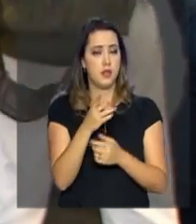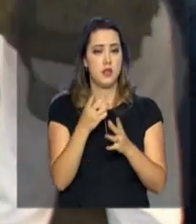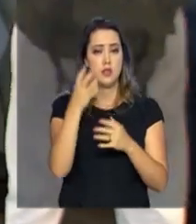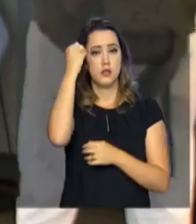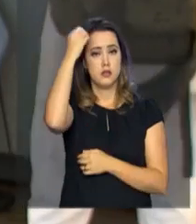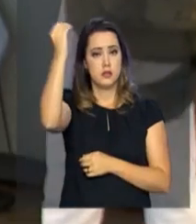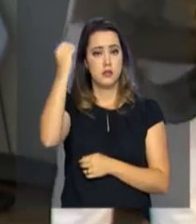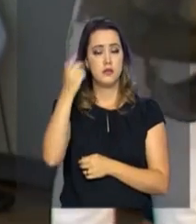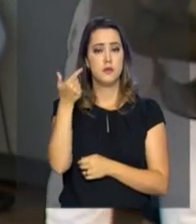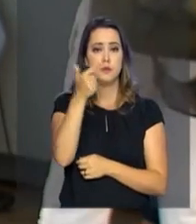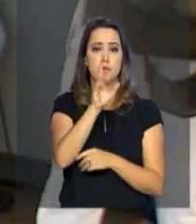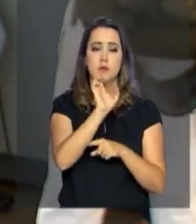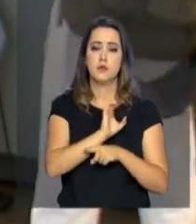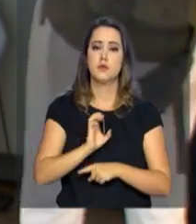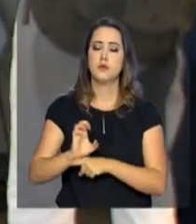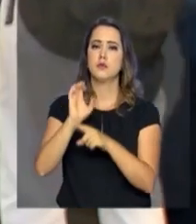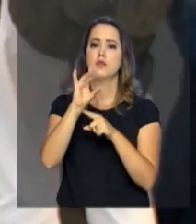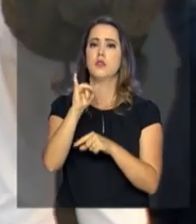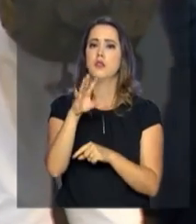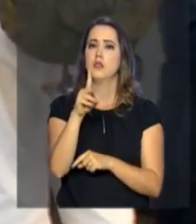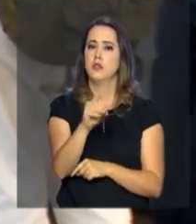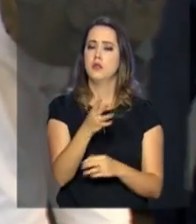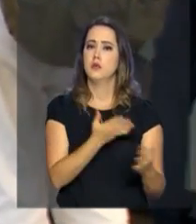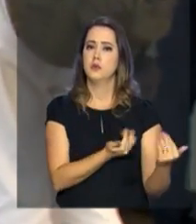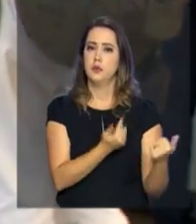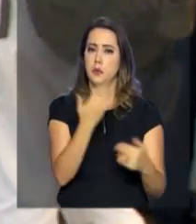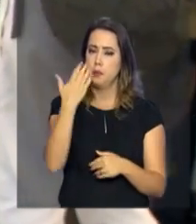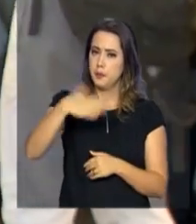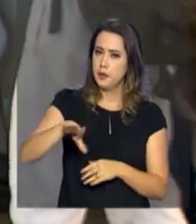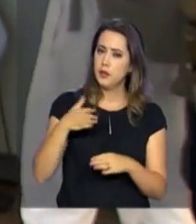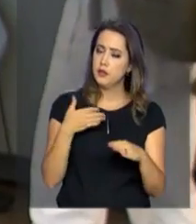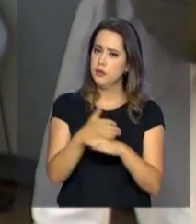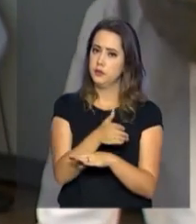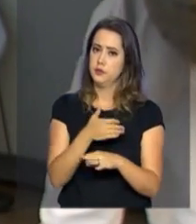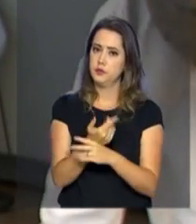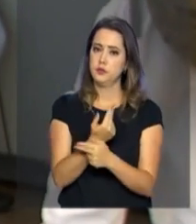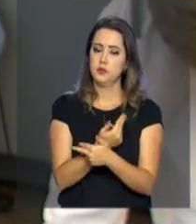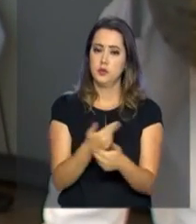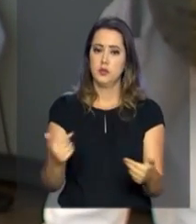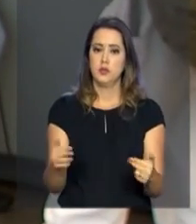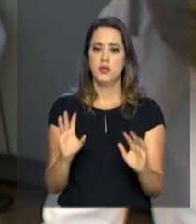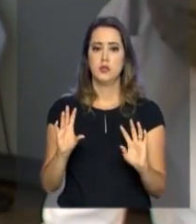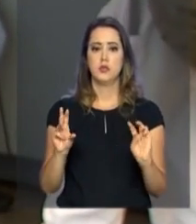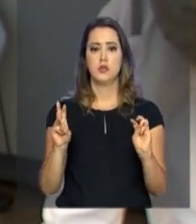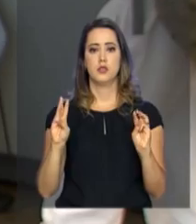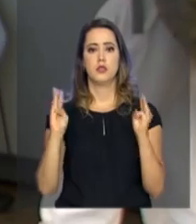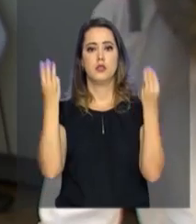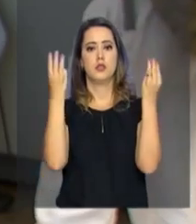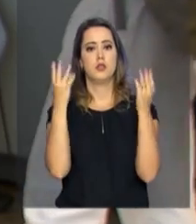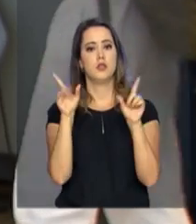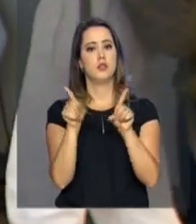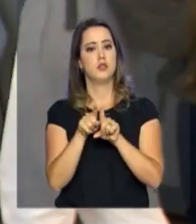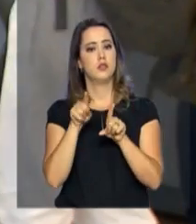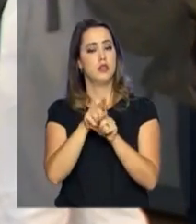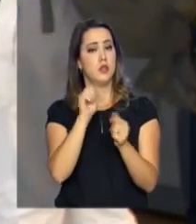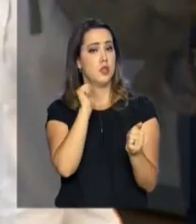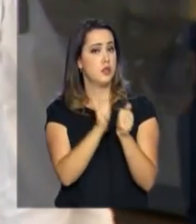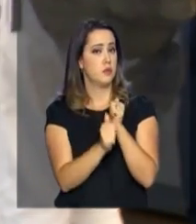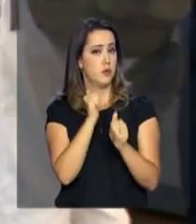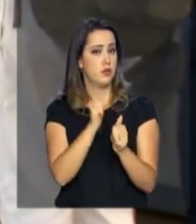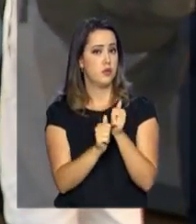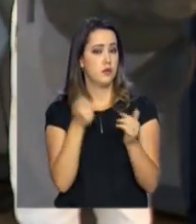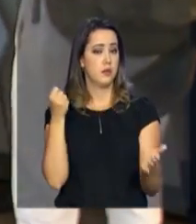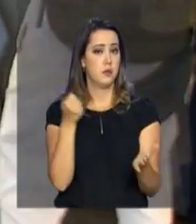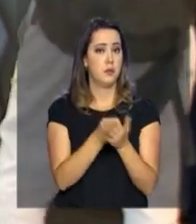interestaduais, a ID Jovem dá direito a meia entrada em eventos artísticos, culturais e esportivos e também a isenção na